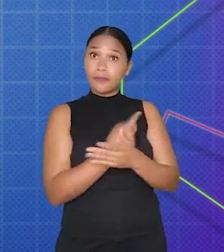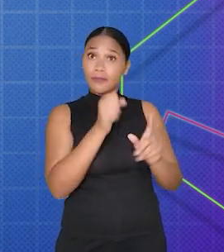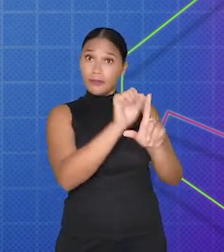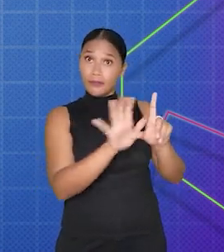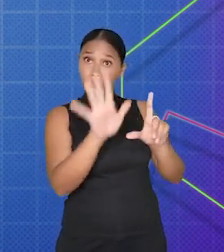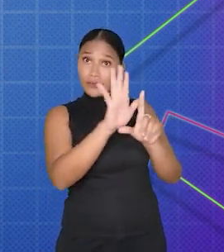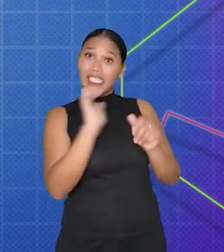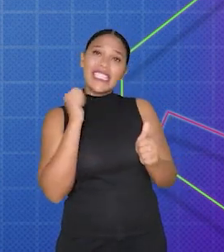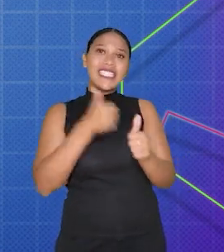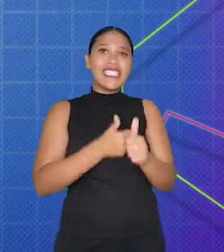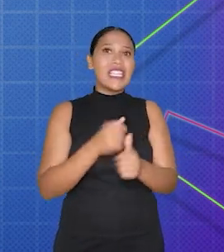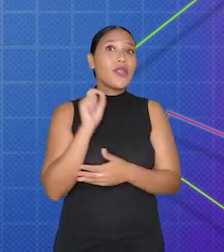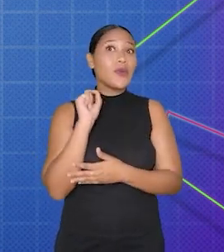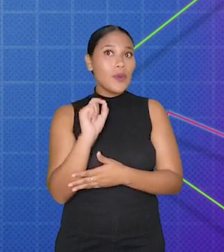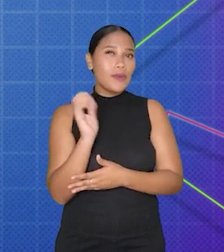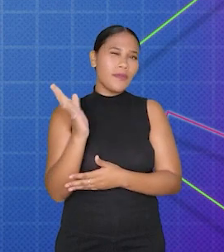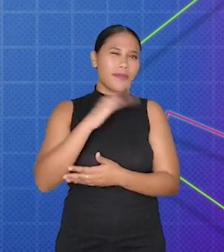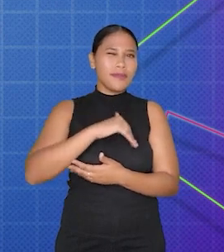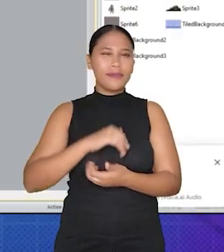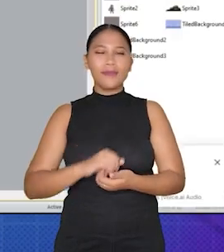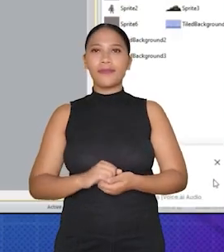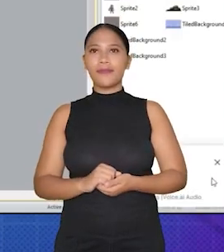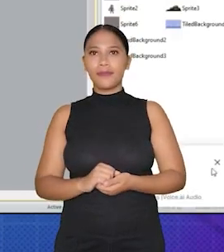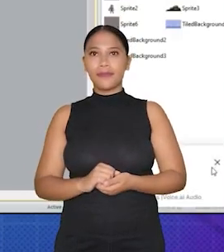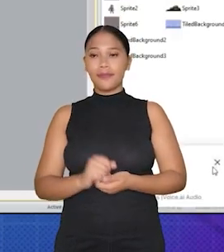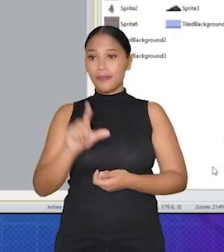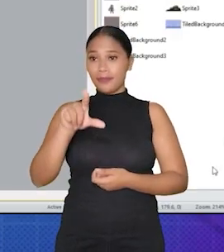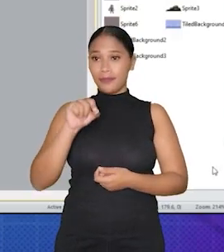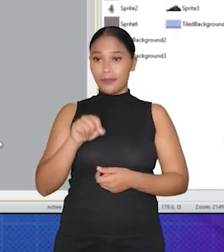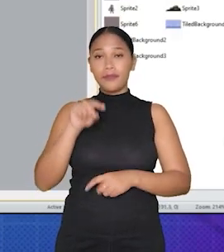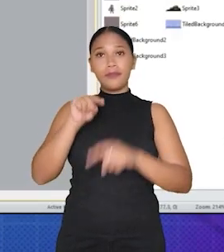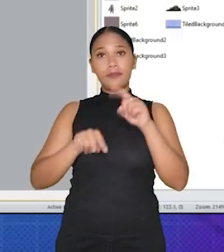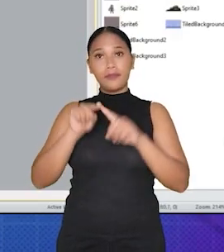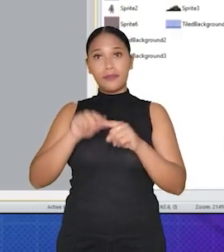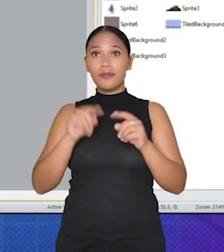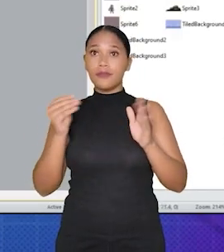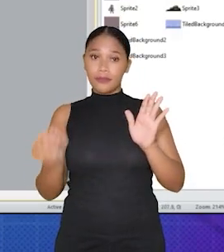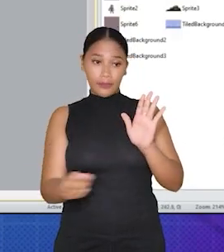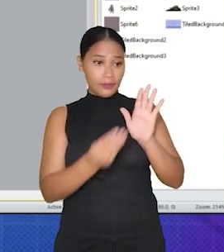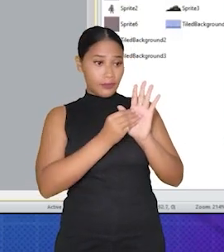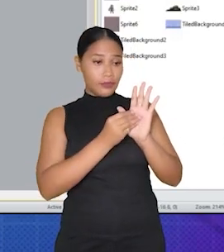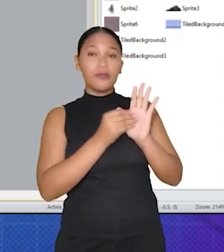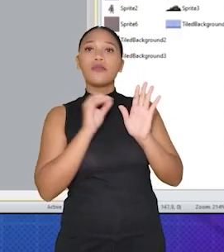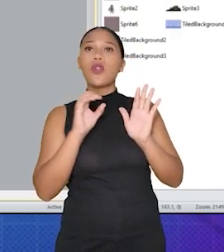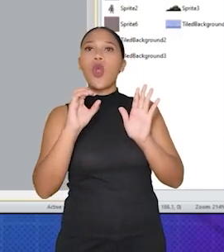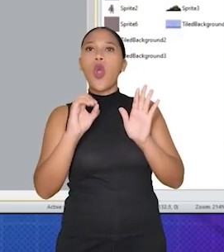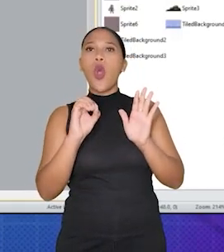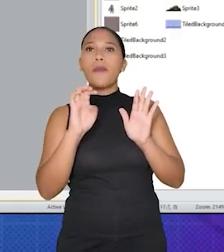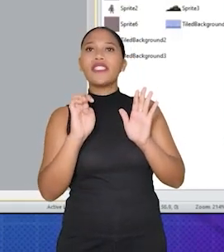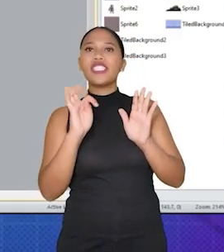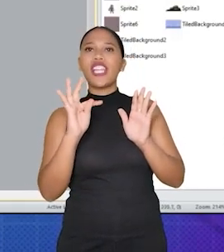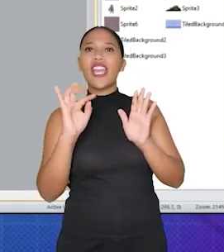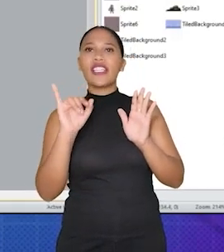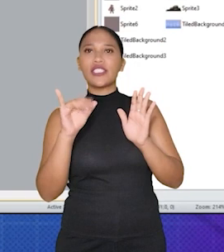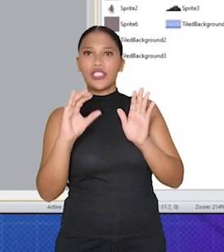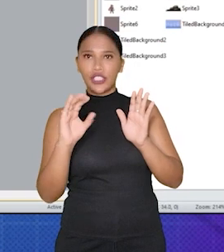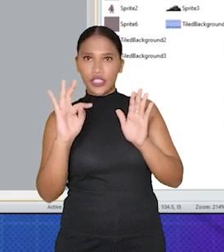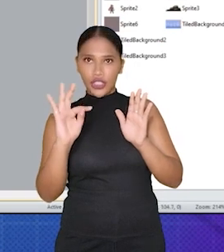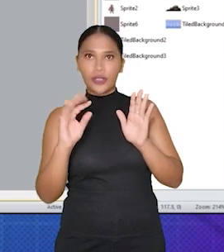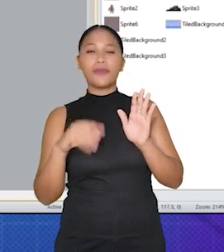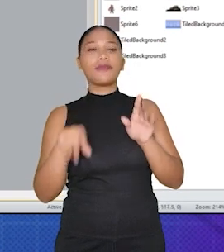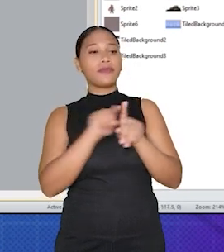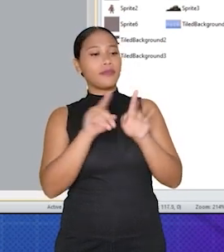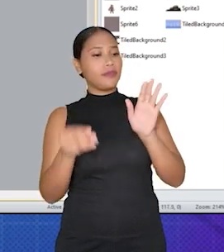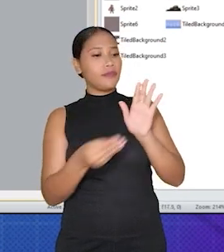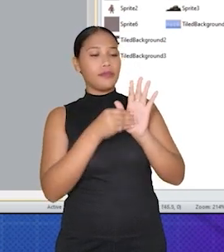Construct 2, siga os seguintes passos. Selecione o objeto ao qual deseja adicionar um evento na janela de Objects, objetos à